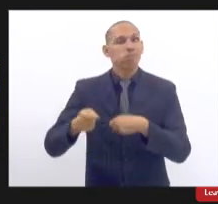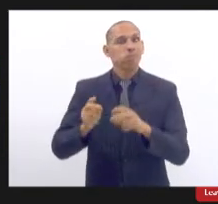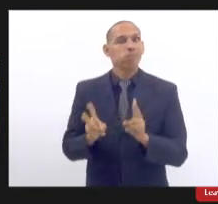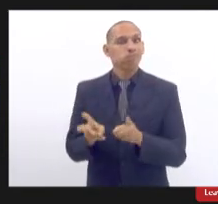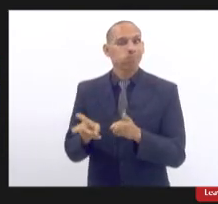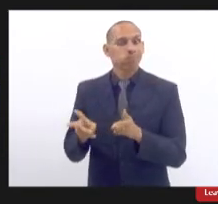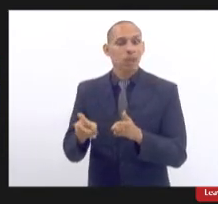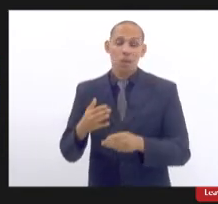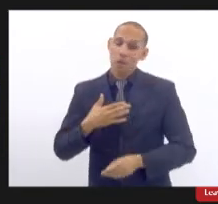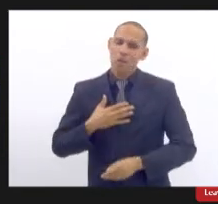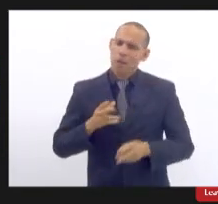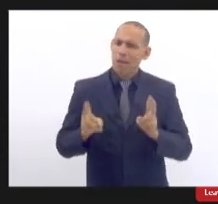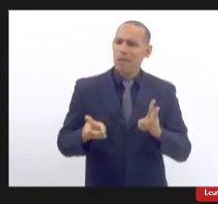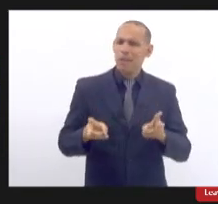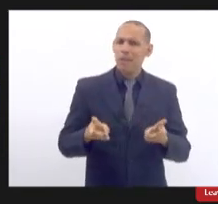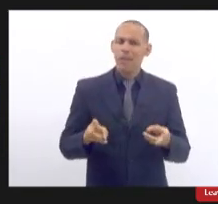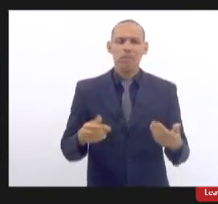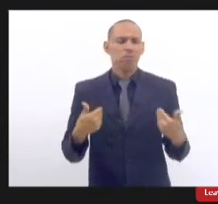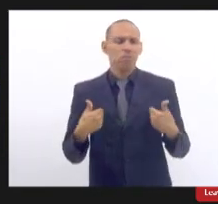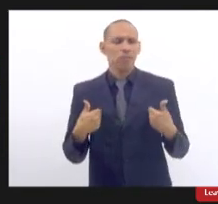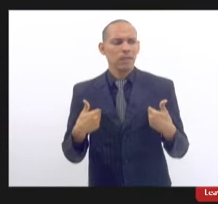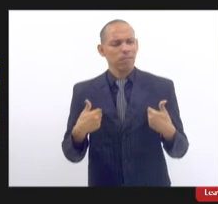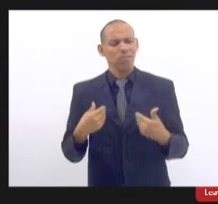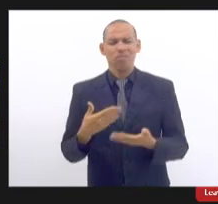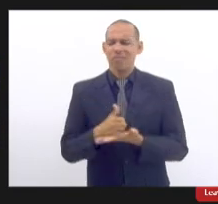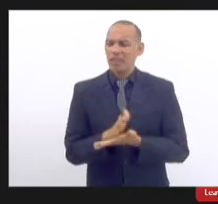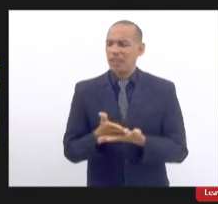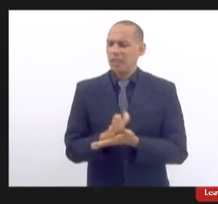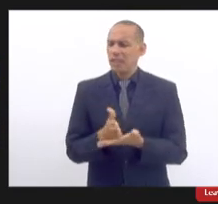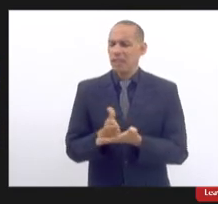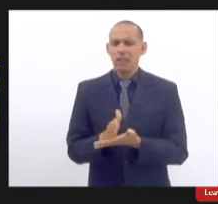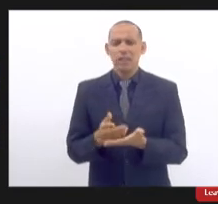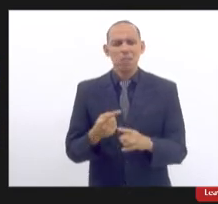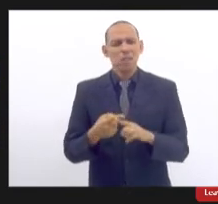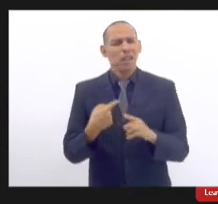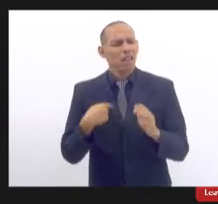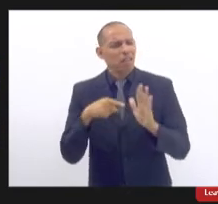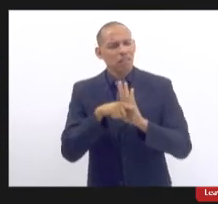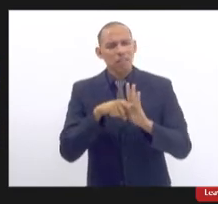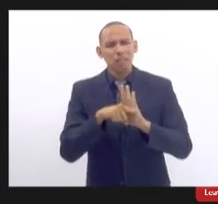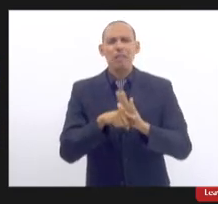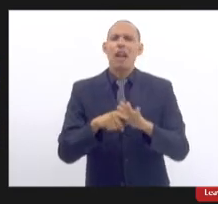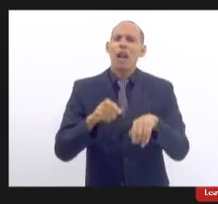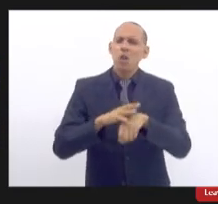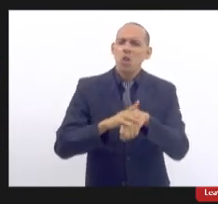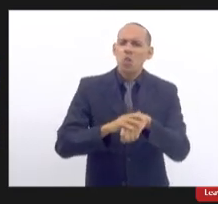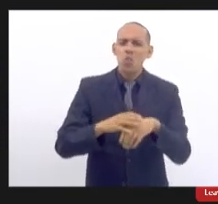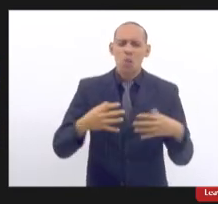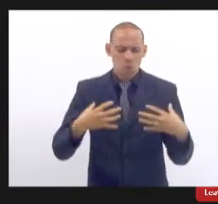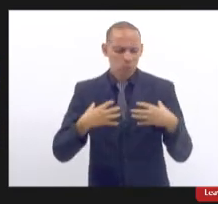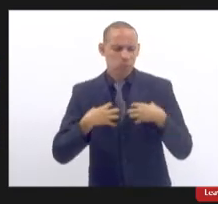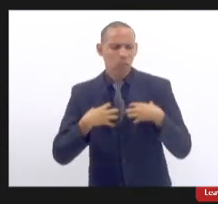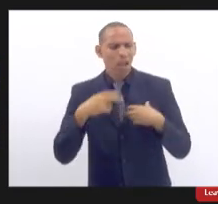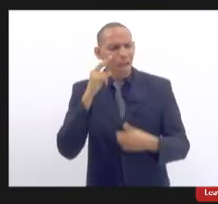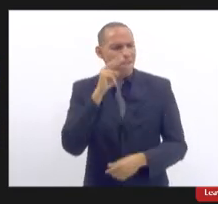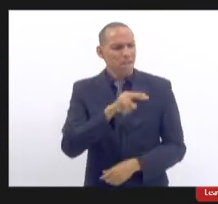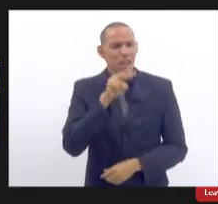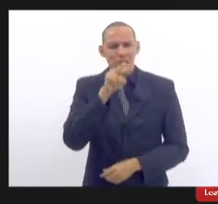comercializado e eu fiquei muito inquieta porque eu já vinha pesquisando sobre a doença de silicone e vendo muitos relatos